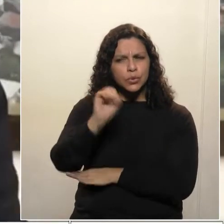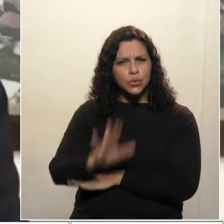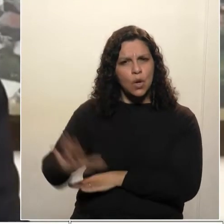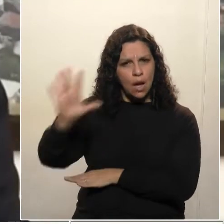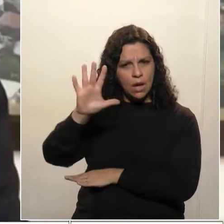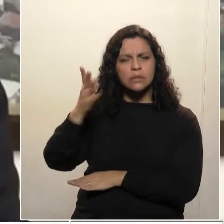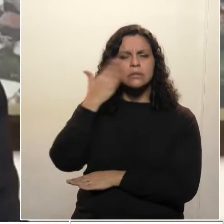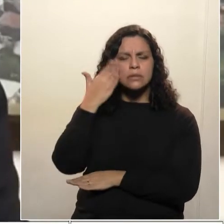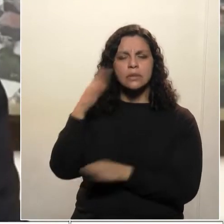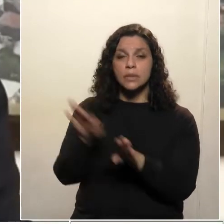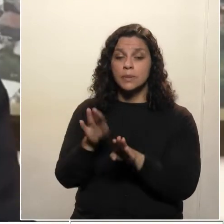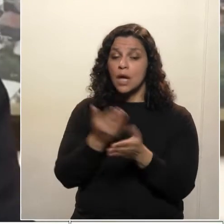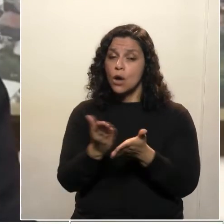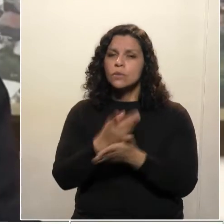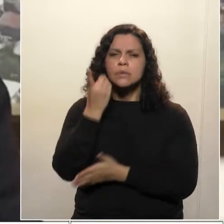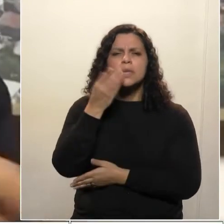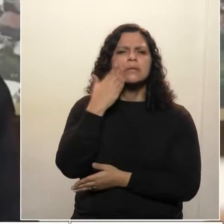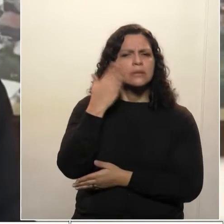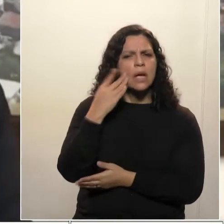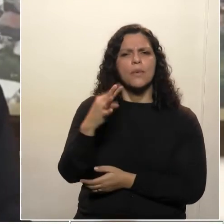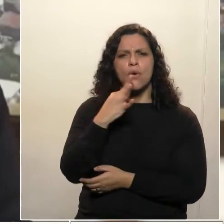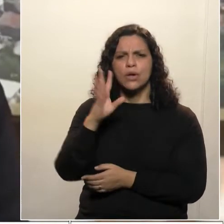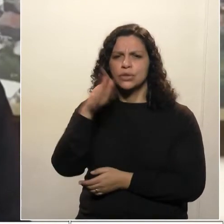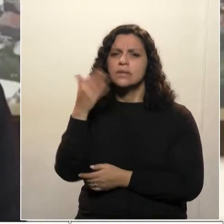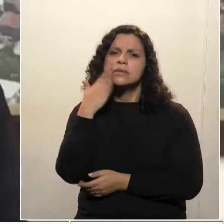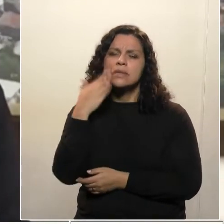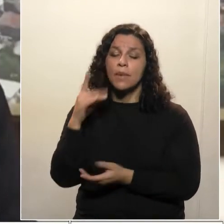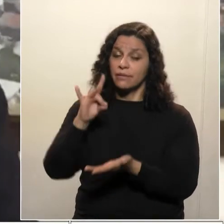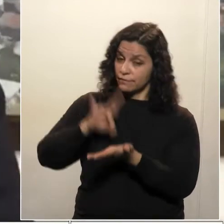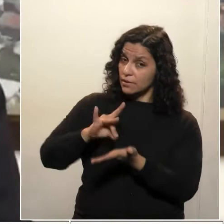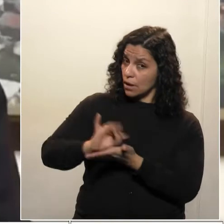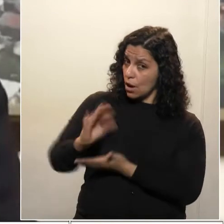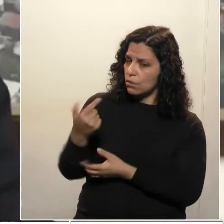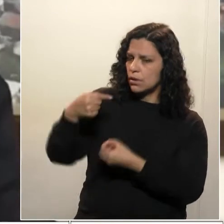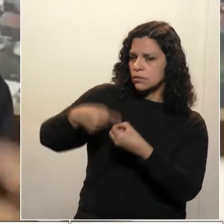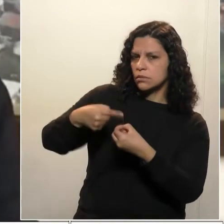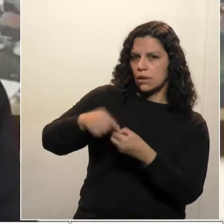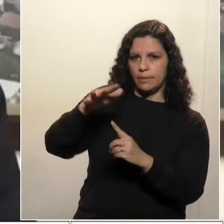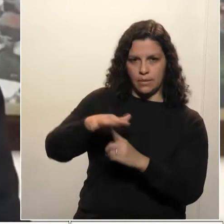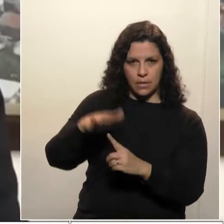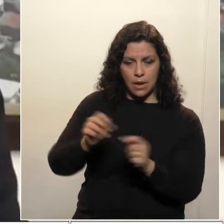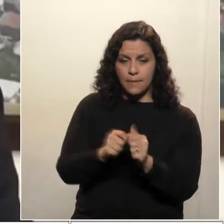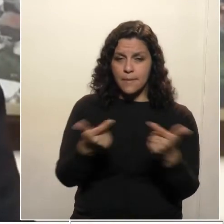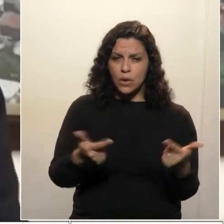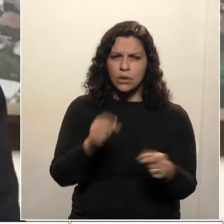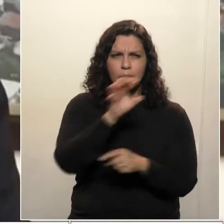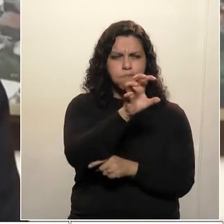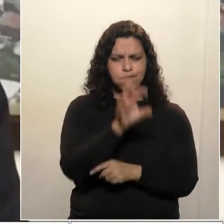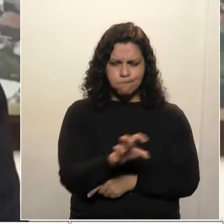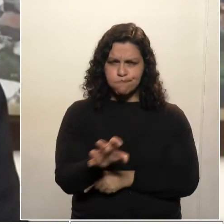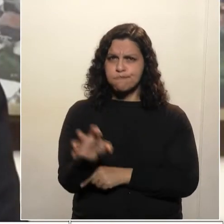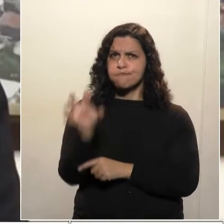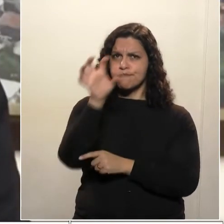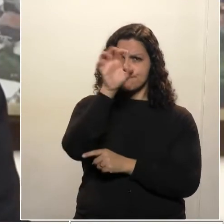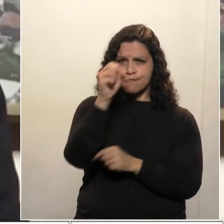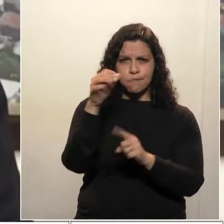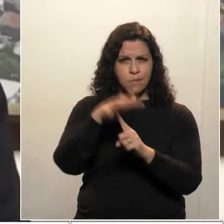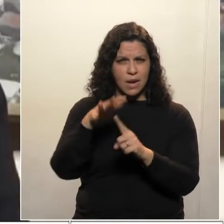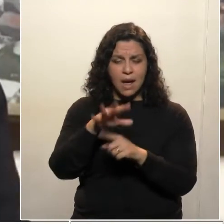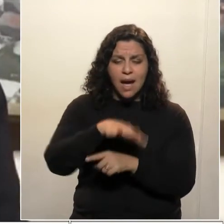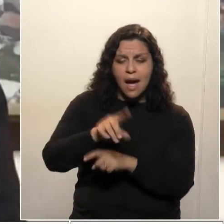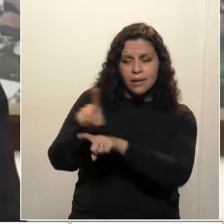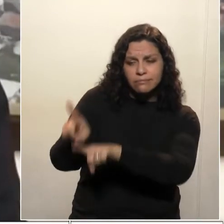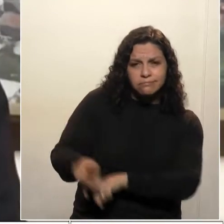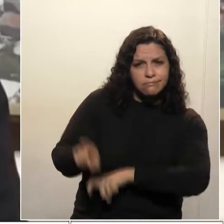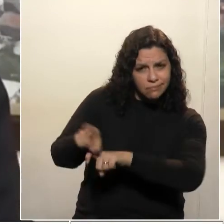deputados aqui da região sabem, tenho certeza, que esta é a realidade da maioria das regiões rurais